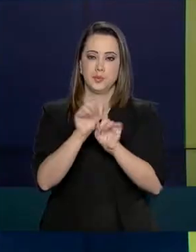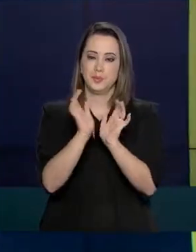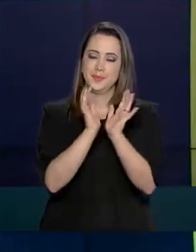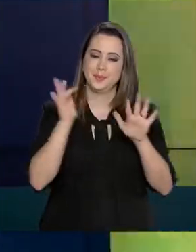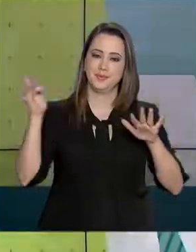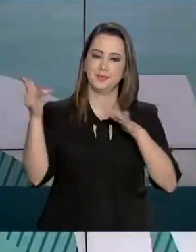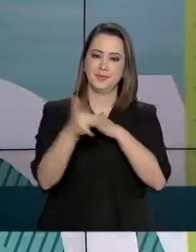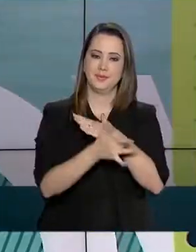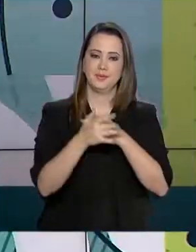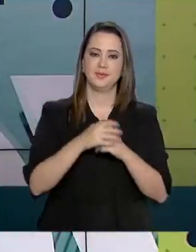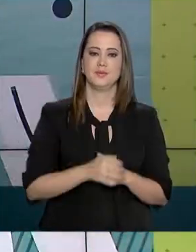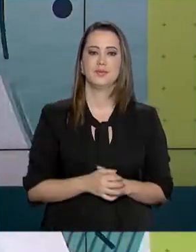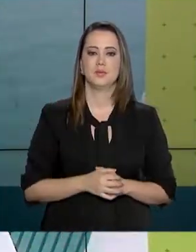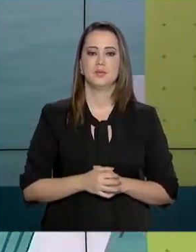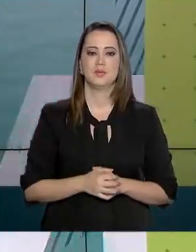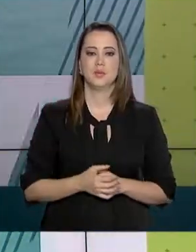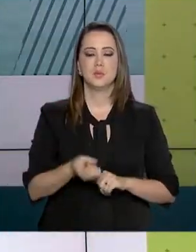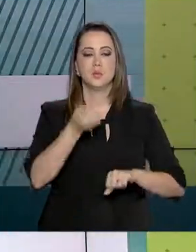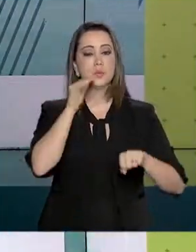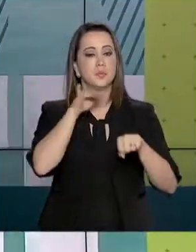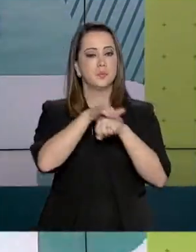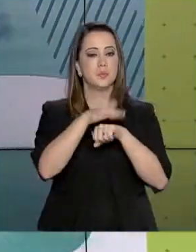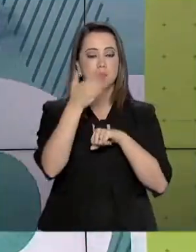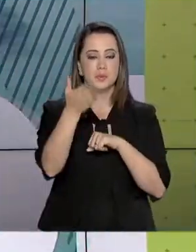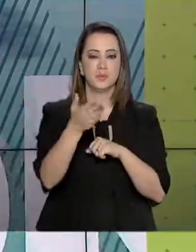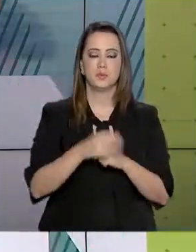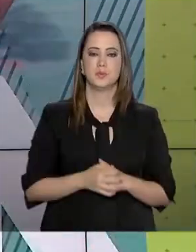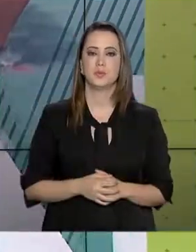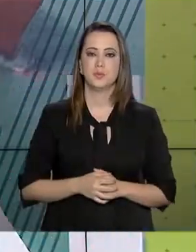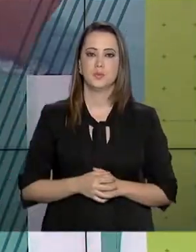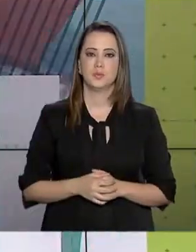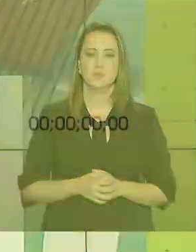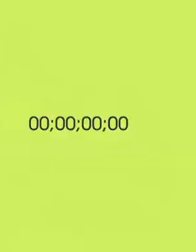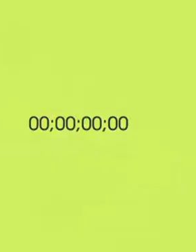gente também pelas nossas redes sociais. Uma boa noite para você.